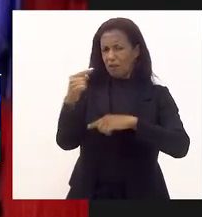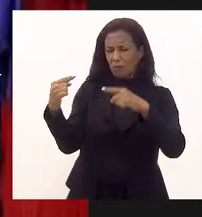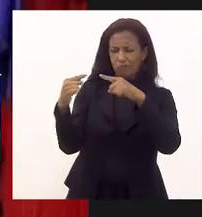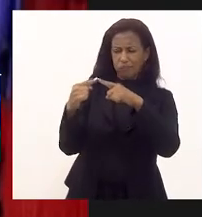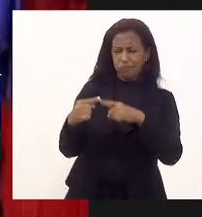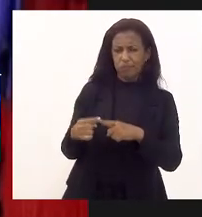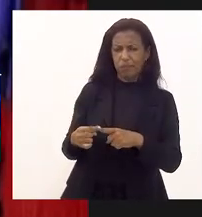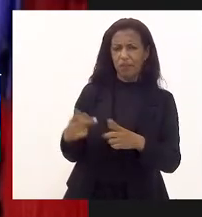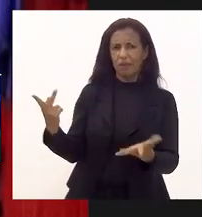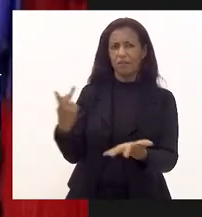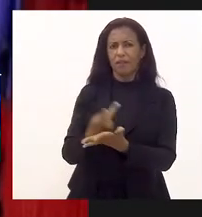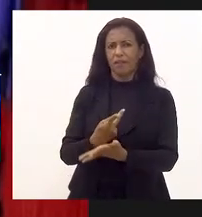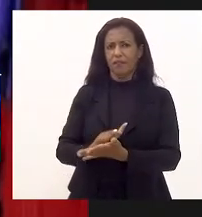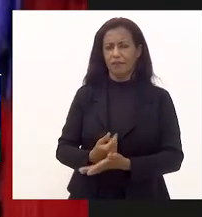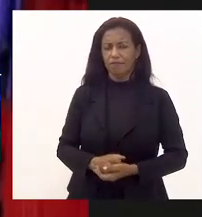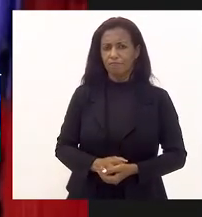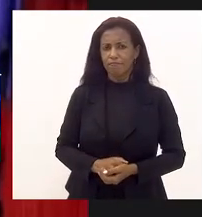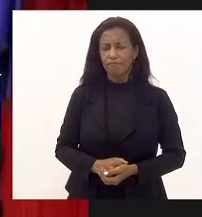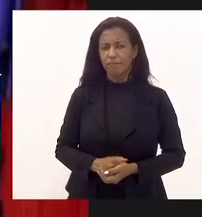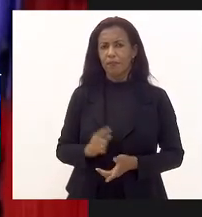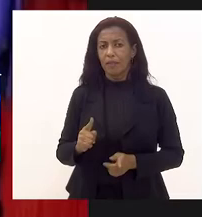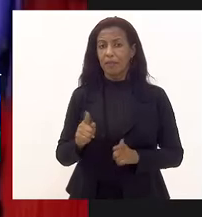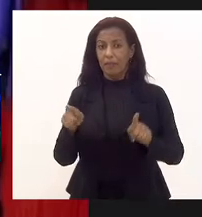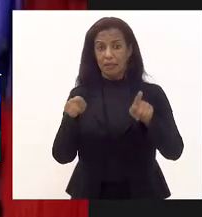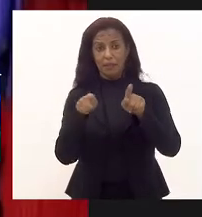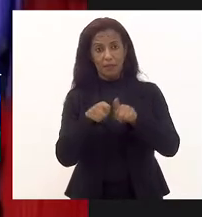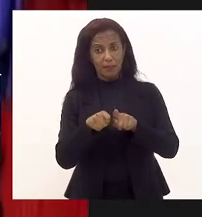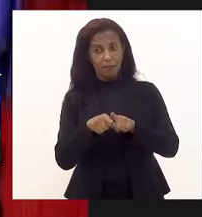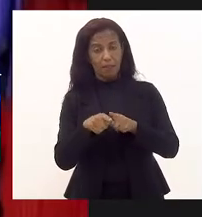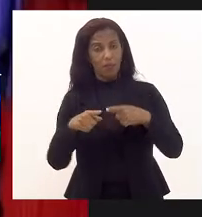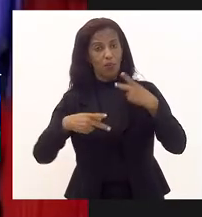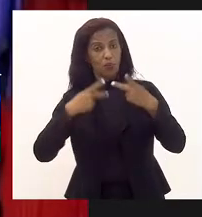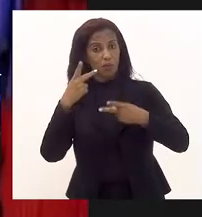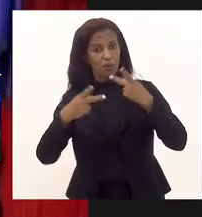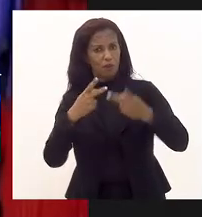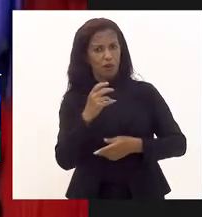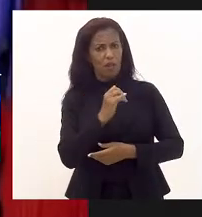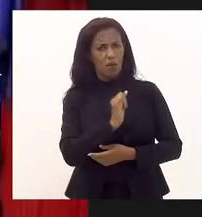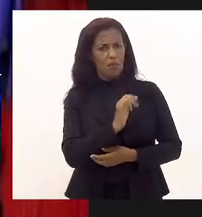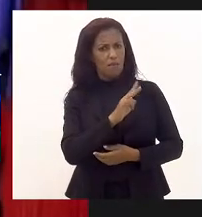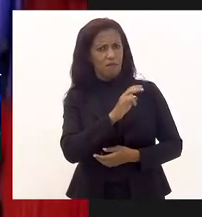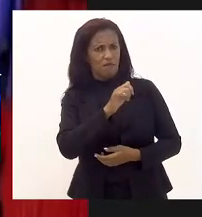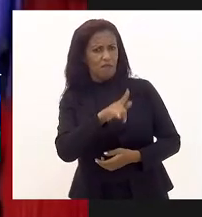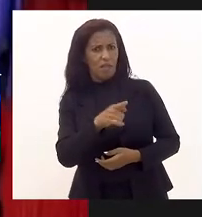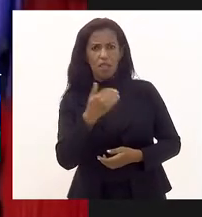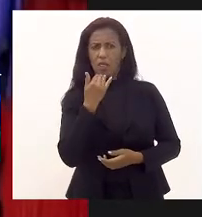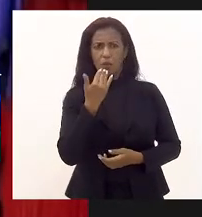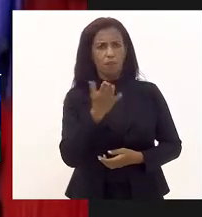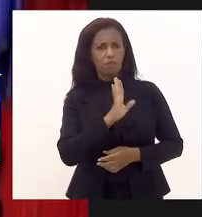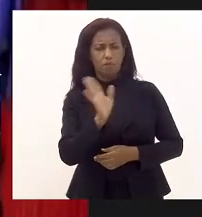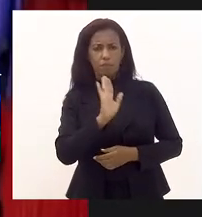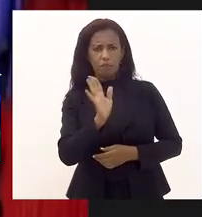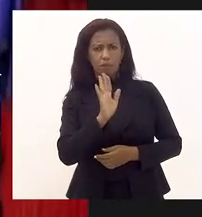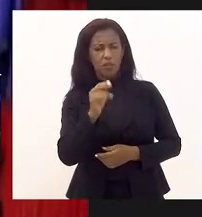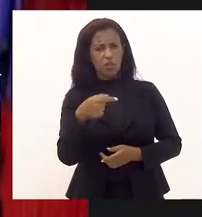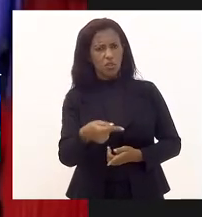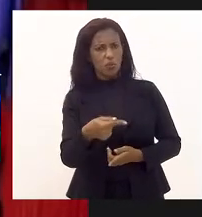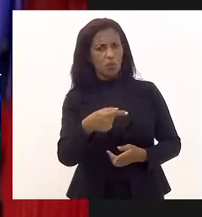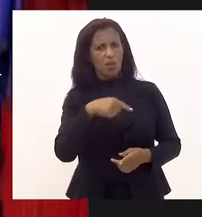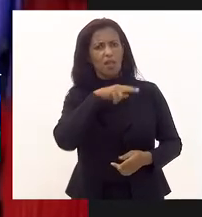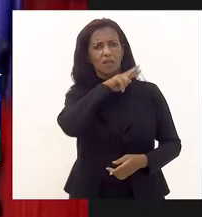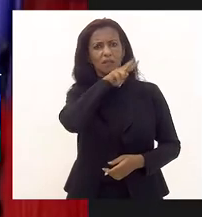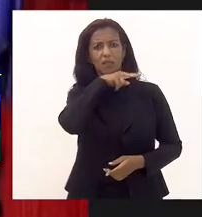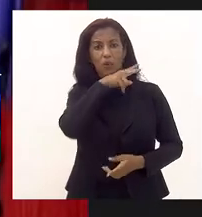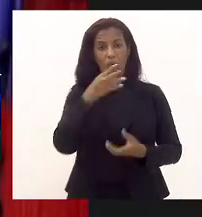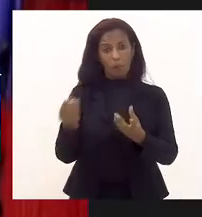à realidade. Em contraponto, foi discursado e o IVB não solicitou ao INEA essa espécie de cobra, mas